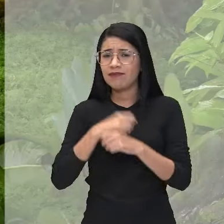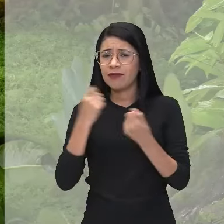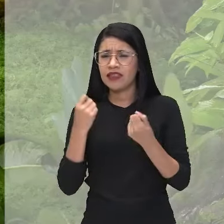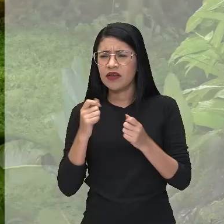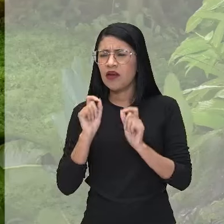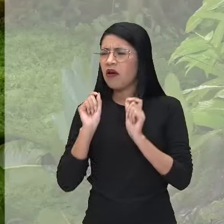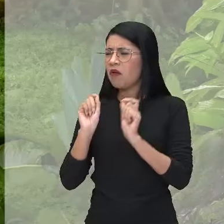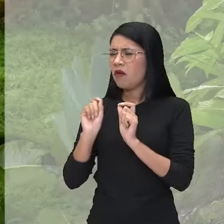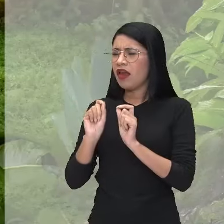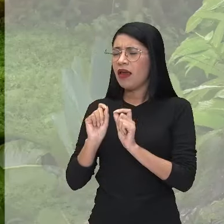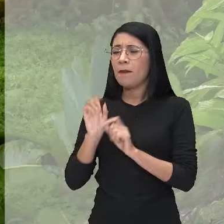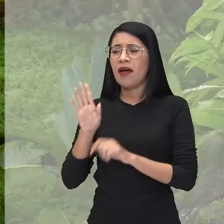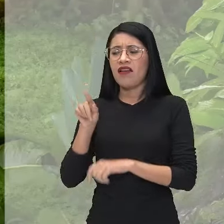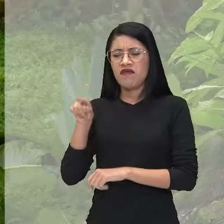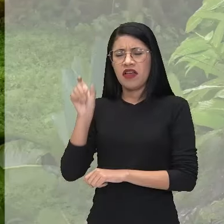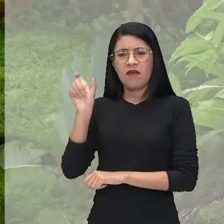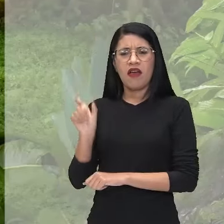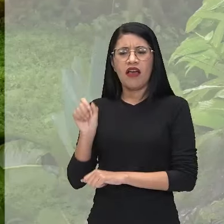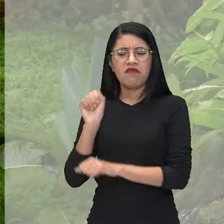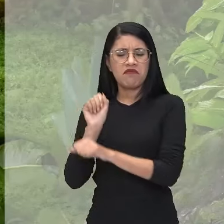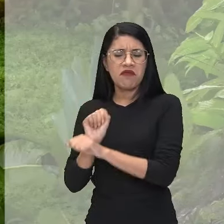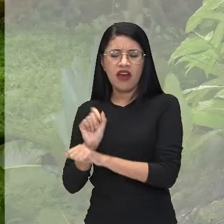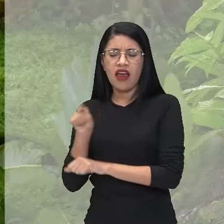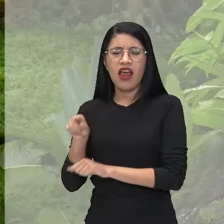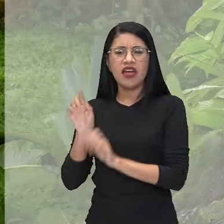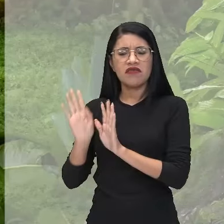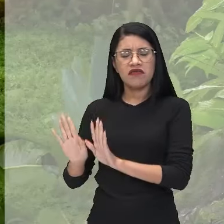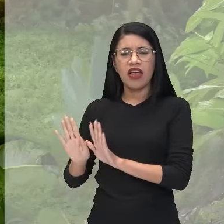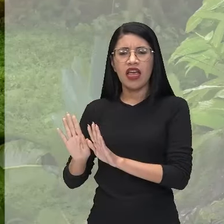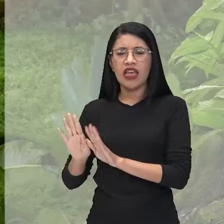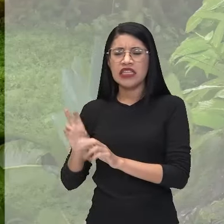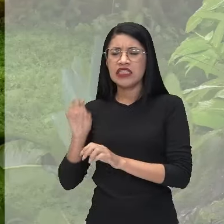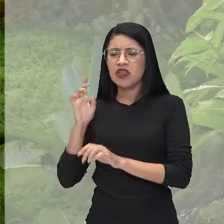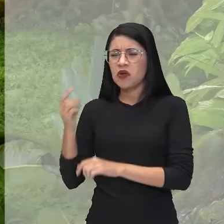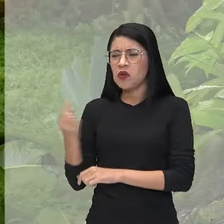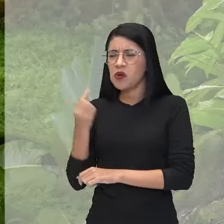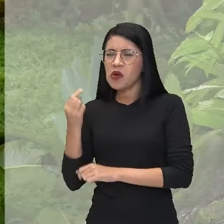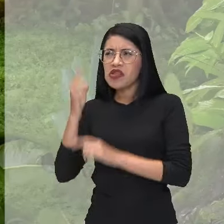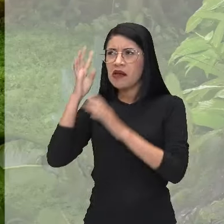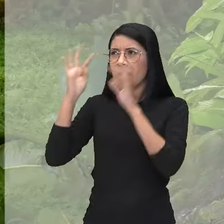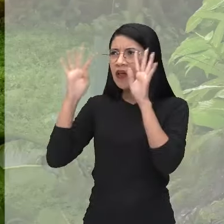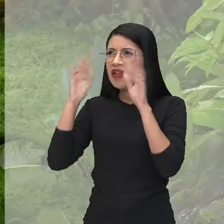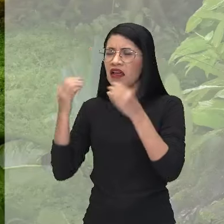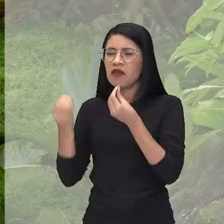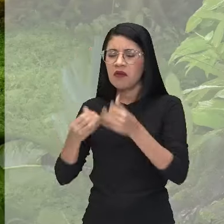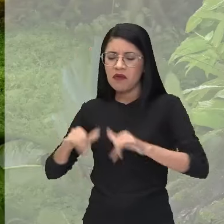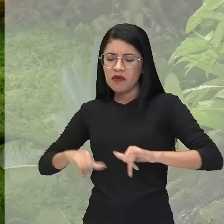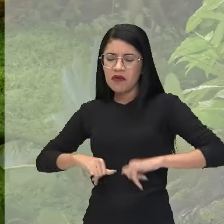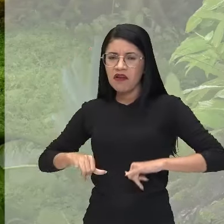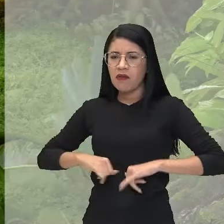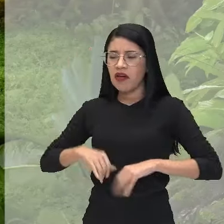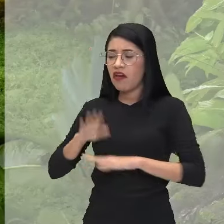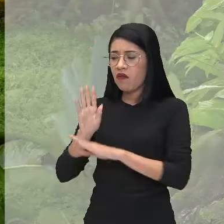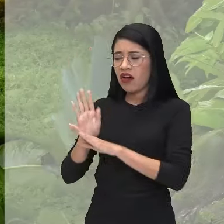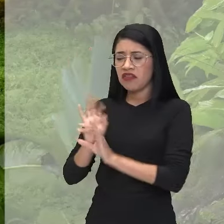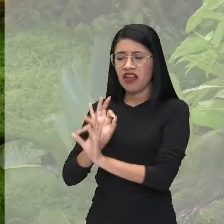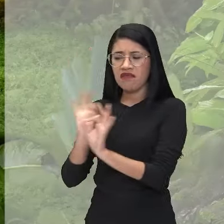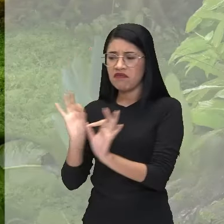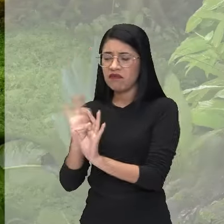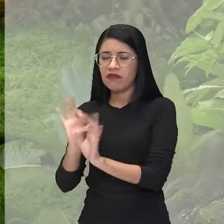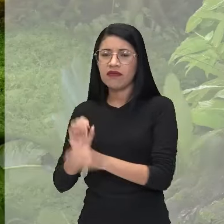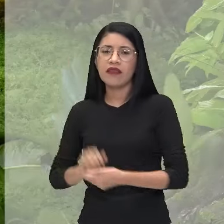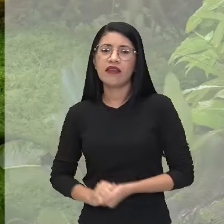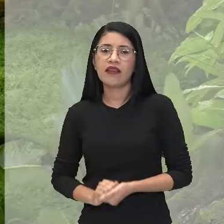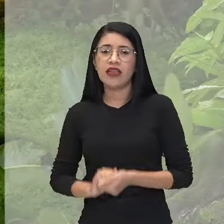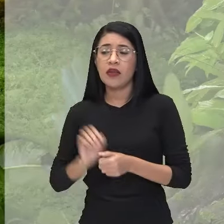Pois então a senhora pode ficar por aí. Fica aí, enrolada, meditando aí nessa sua desgraça, que eu não vou te ajudar, hein? E olha só,